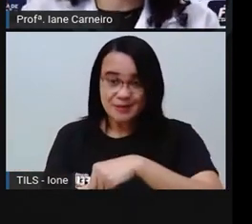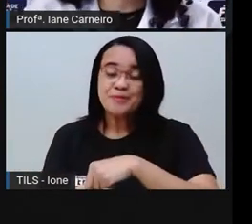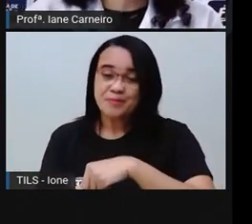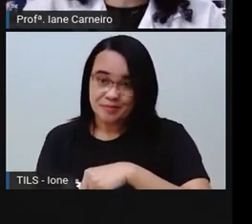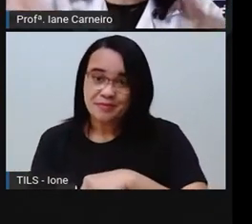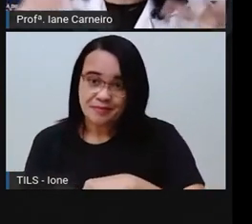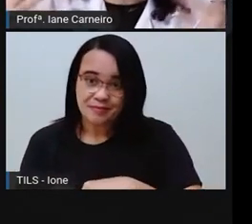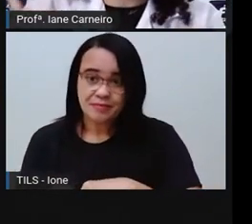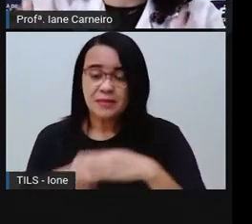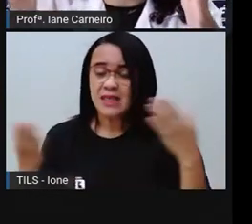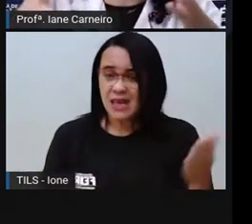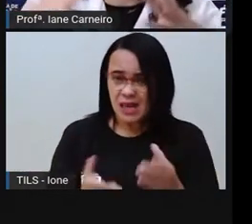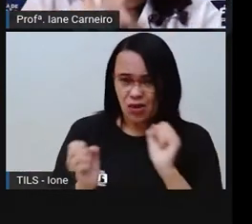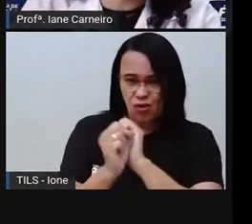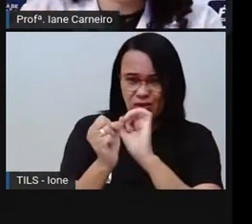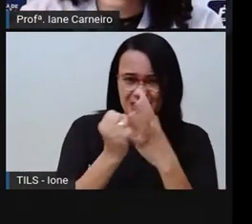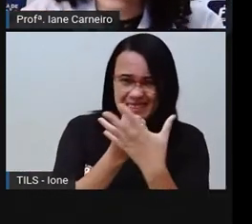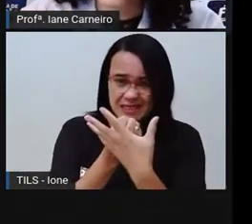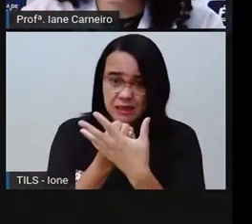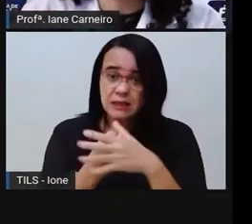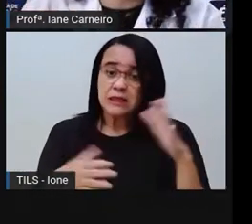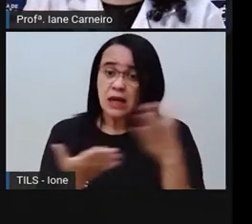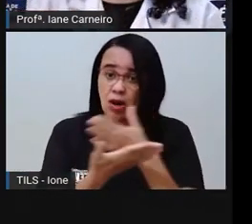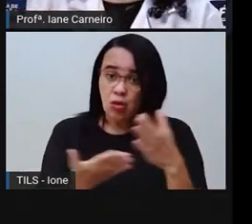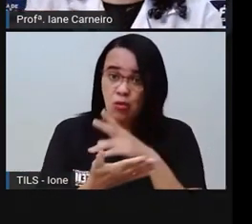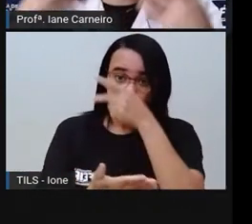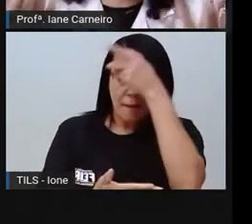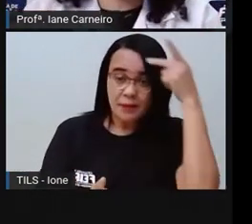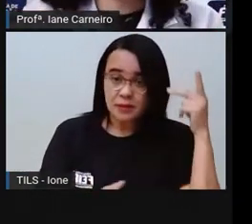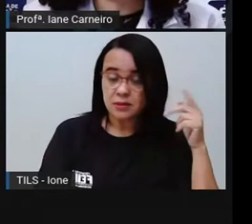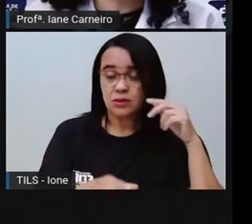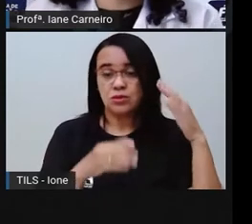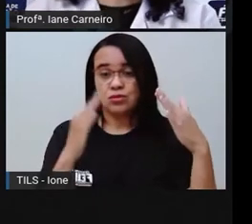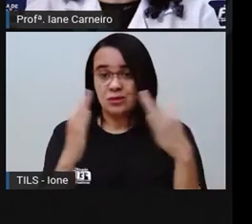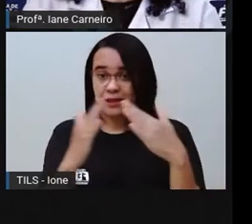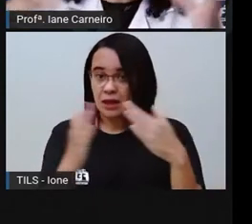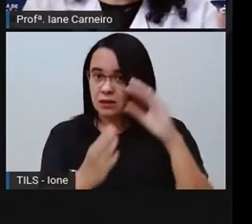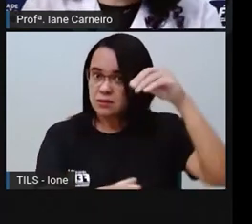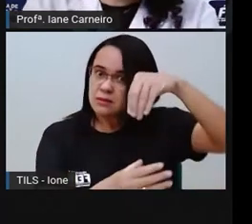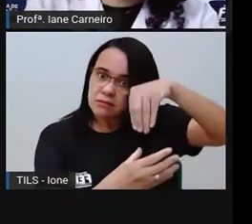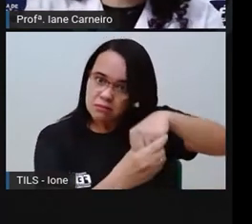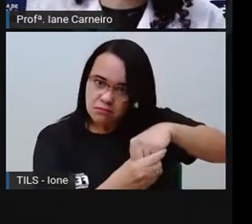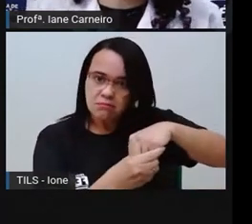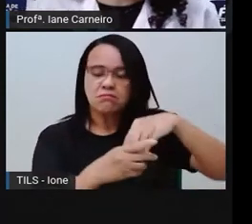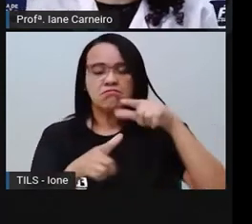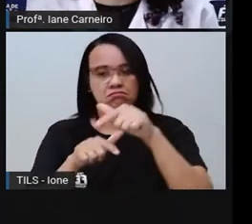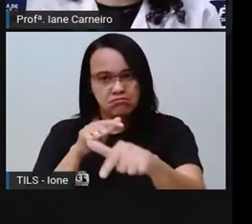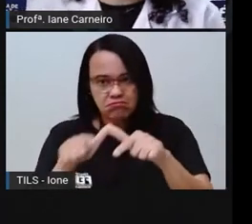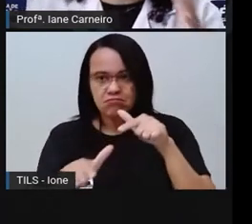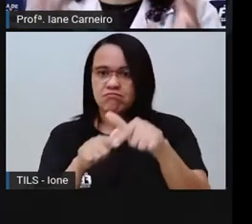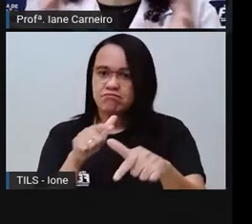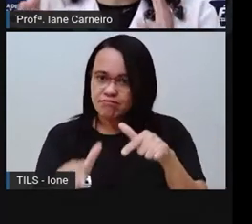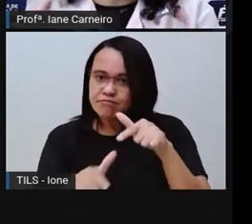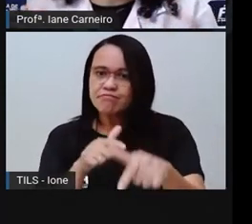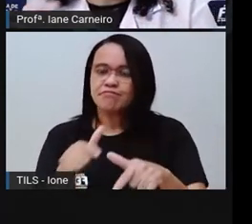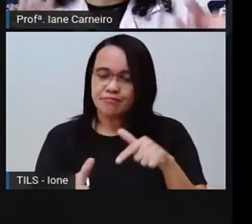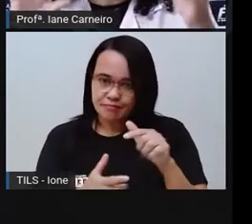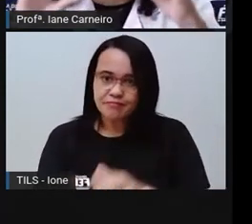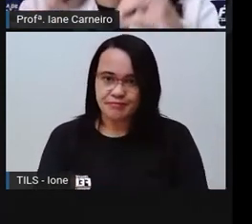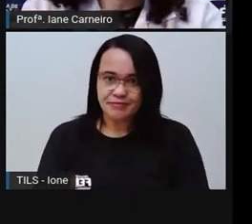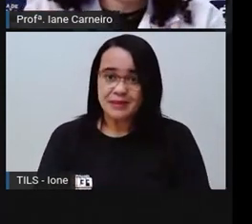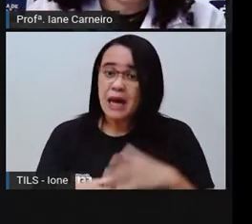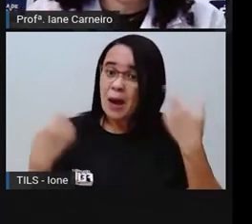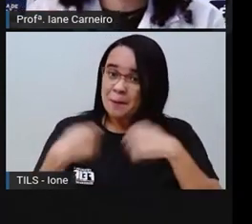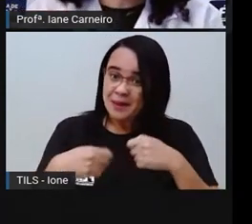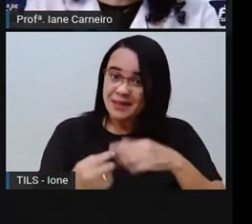pandemia, muita gente estava trabalhando em casa, né? Pelo computador e todo mundo ficava em casa. E aí, tinham que dividir as